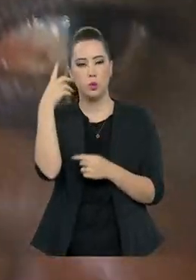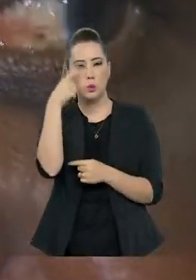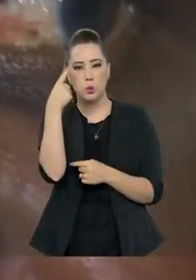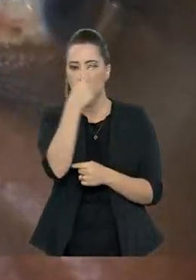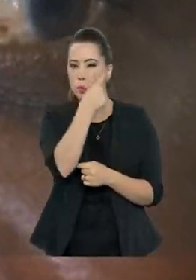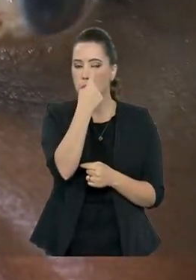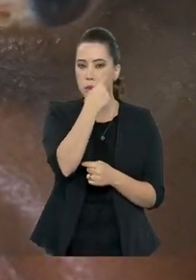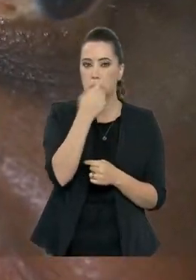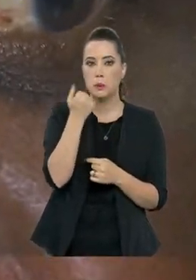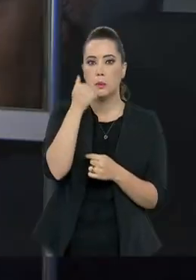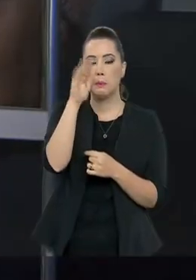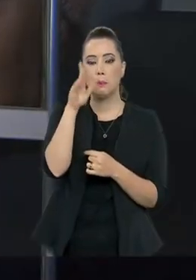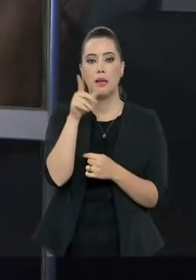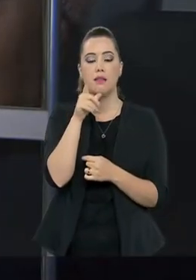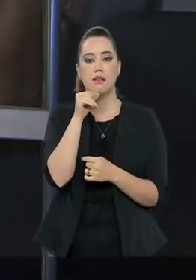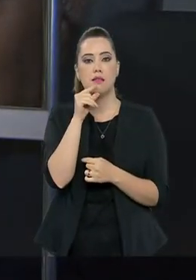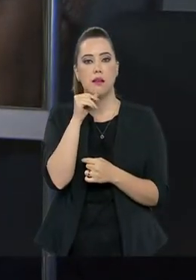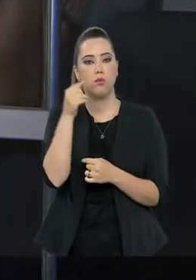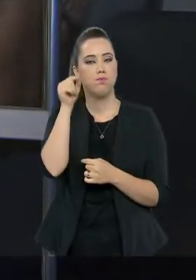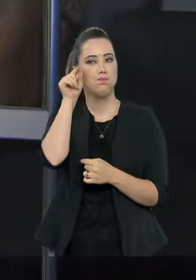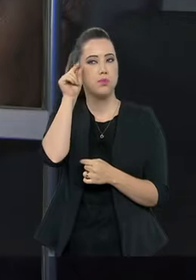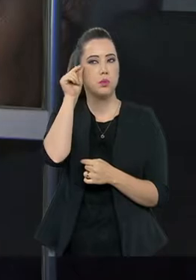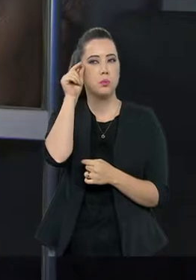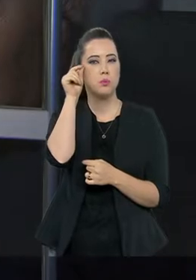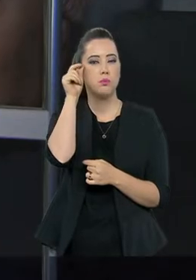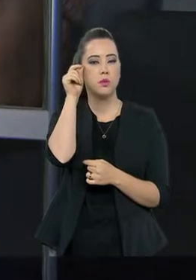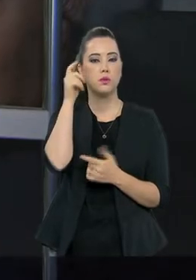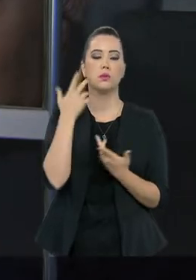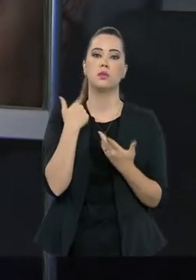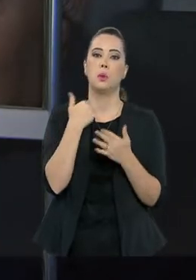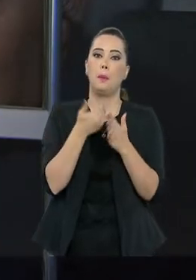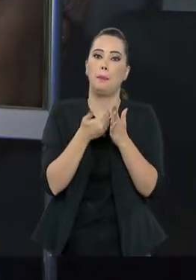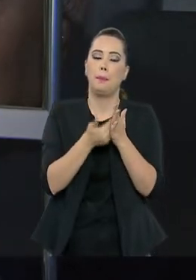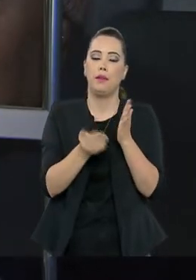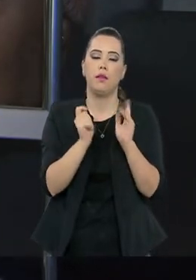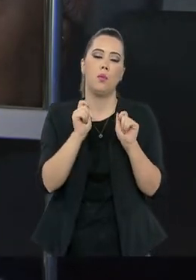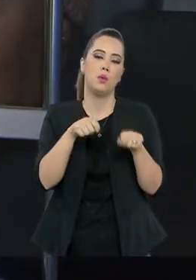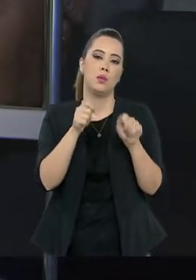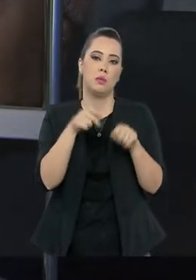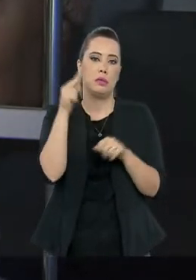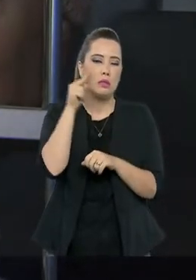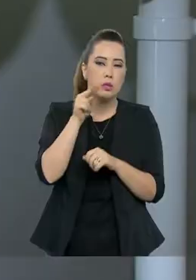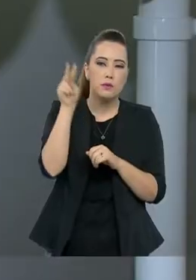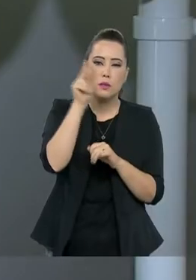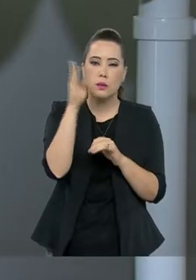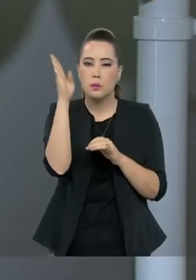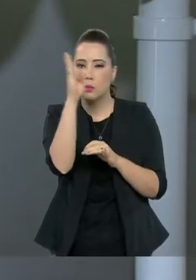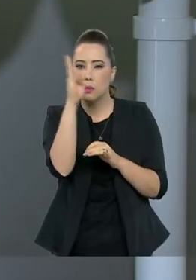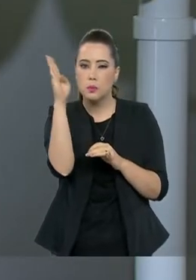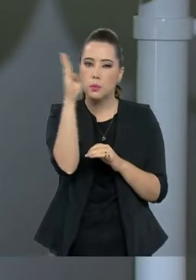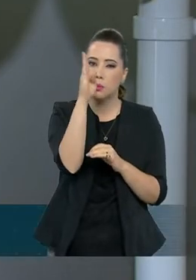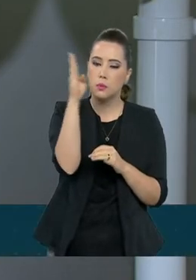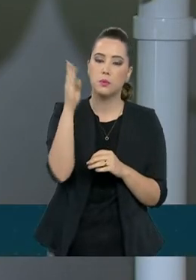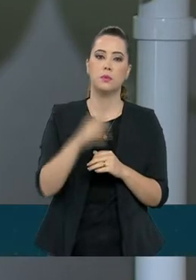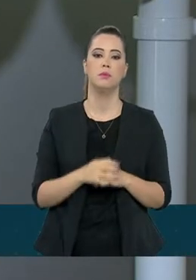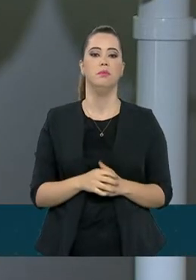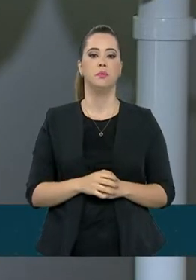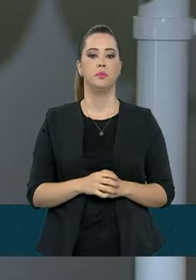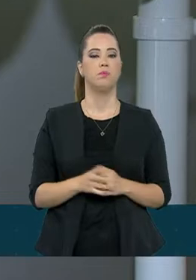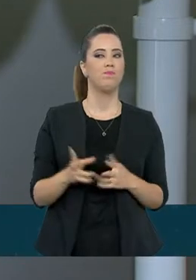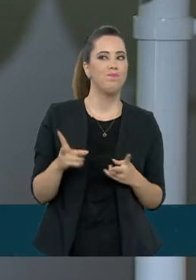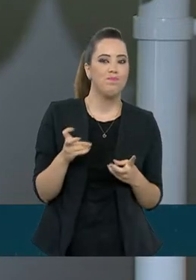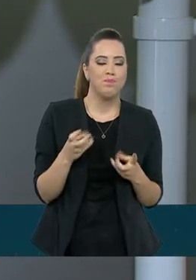absorvam mais líquido. No caso da Dona Helena, ela perdeu parte da capacidade de enxergar. Comecei a observar que não estava